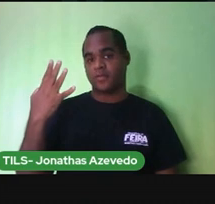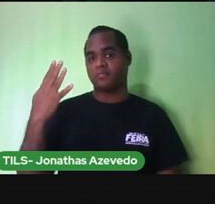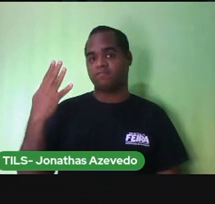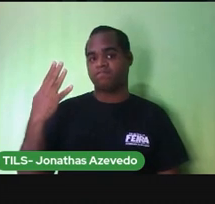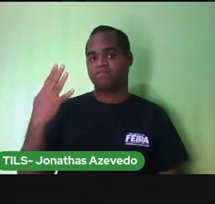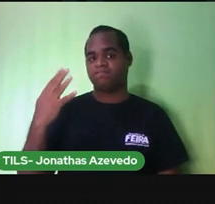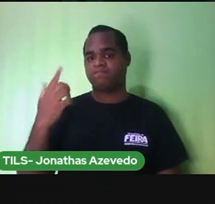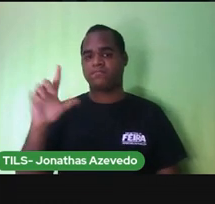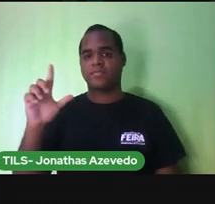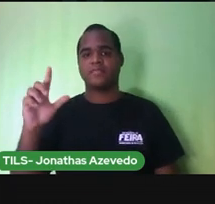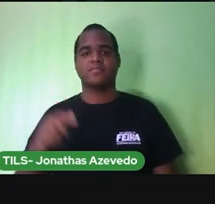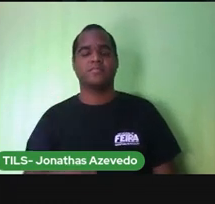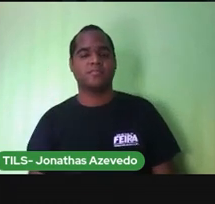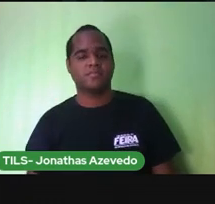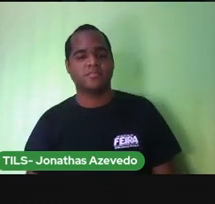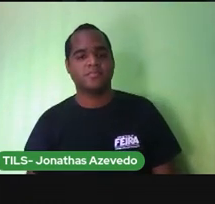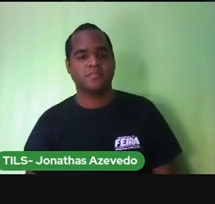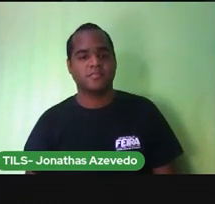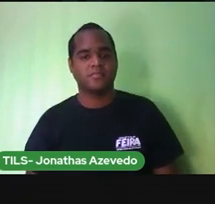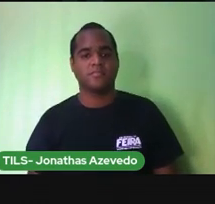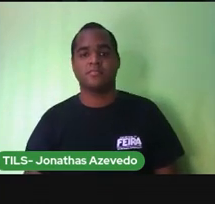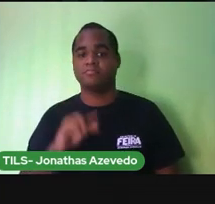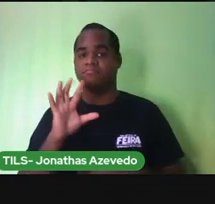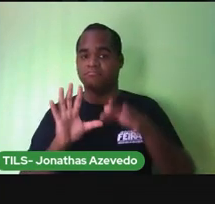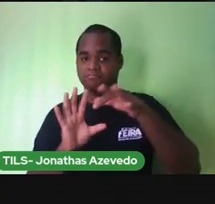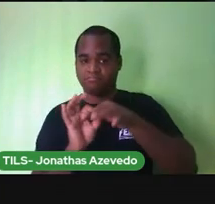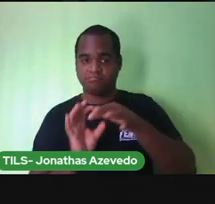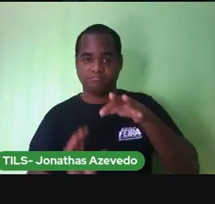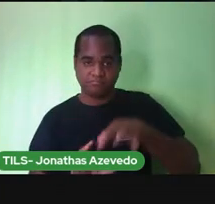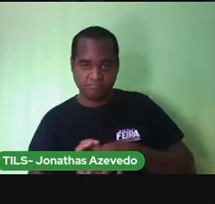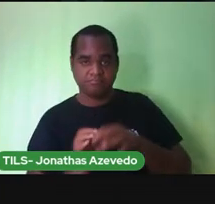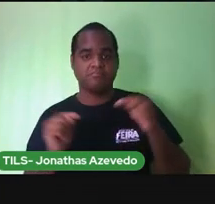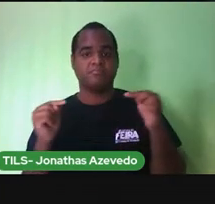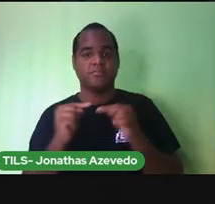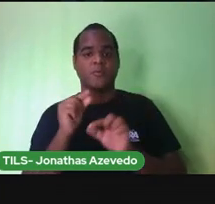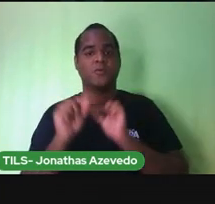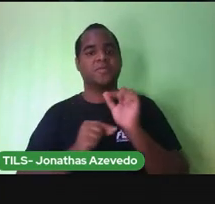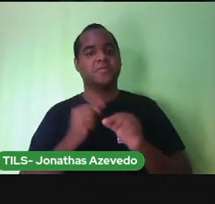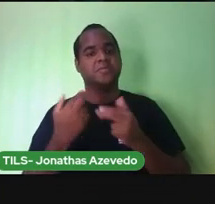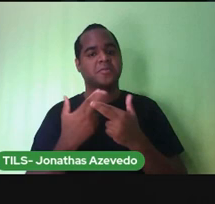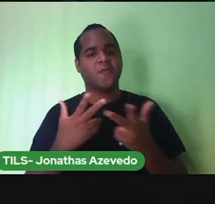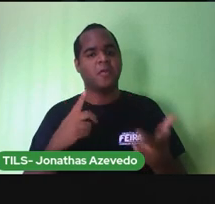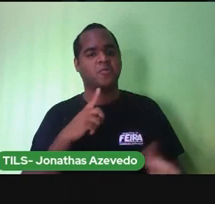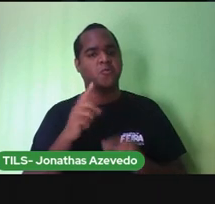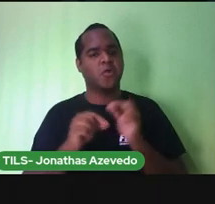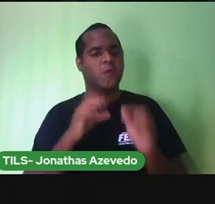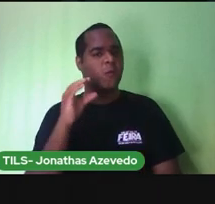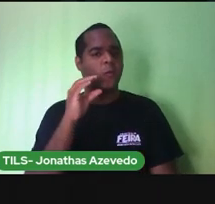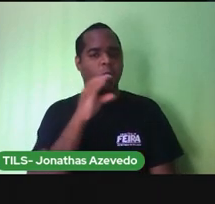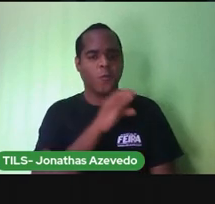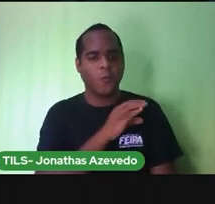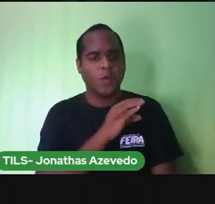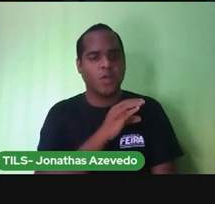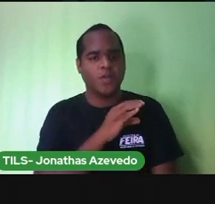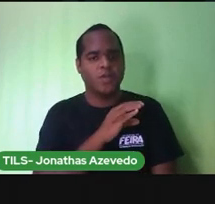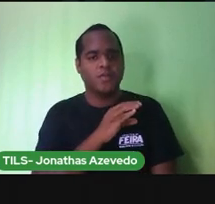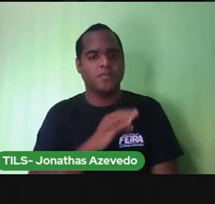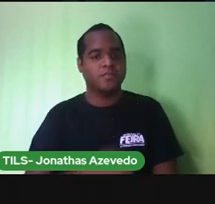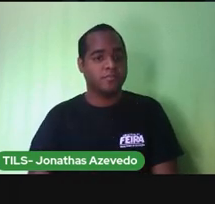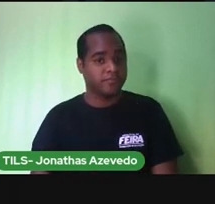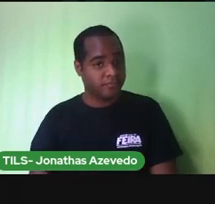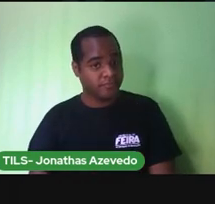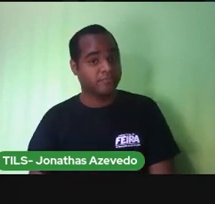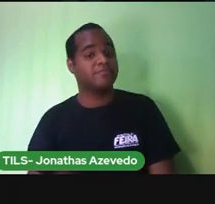Relacione as imagens com o seu significado. Qual é a estação quente? O